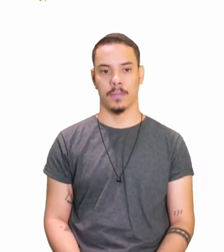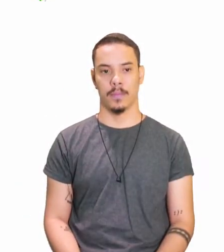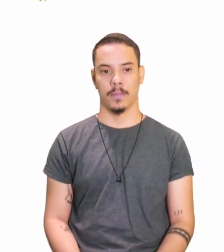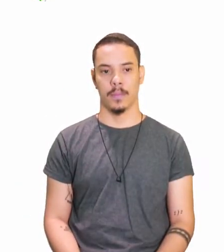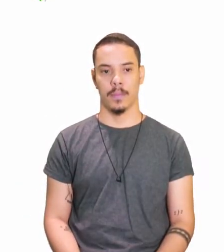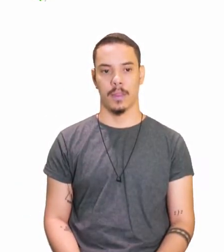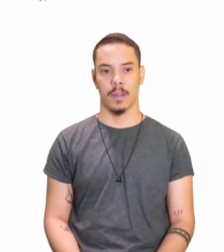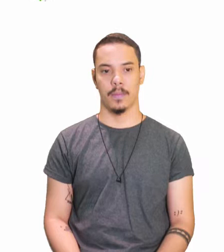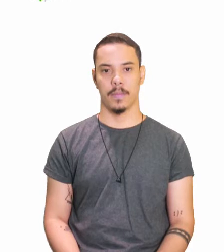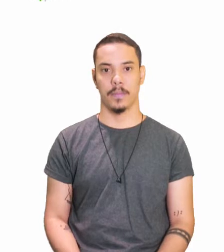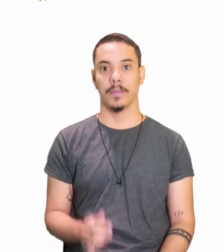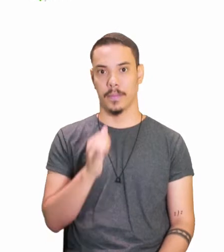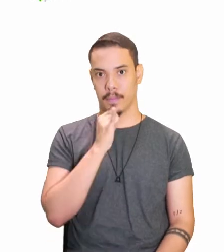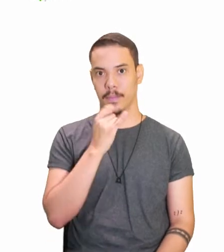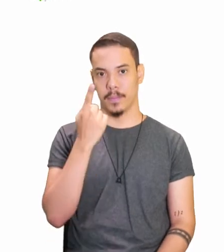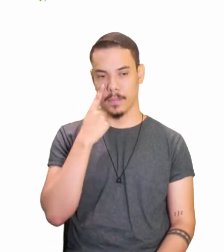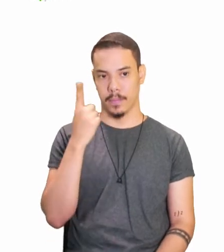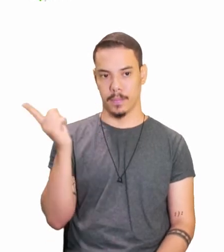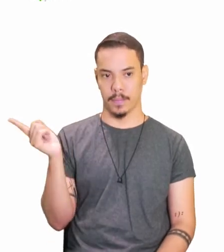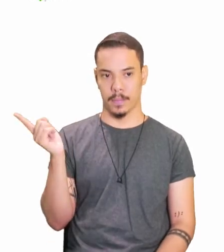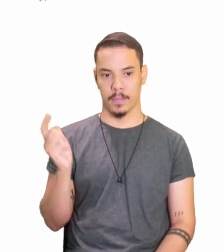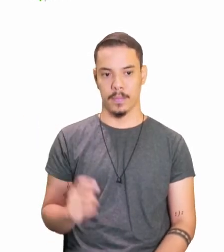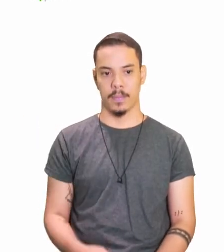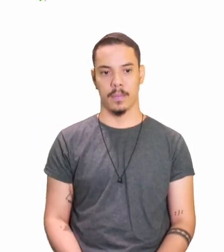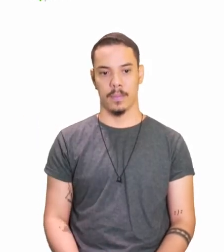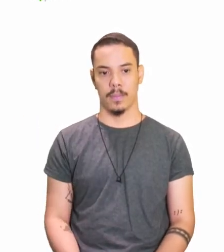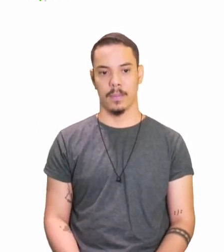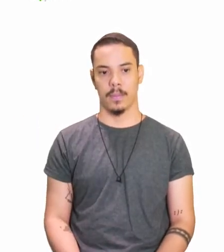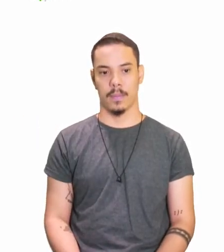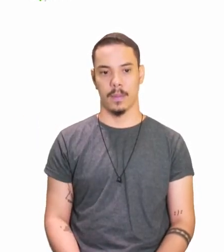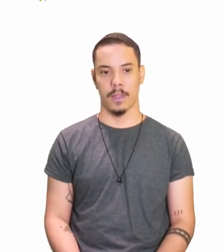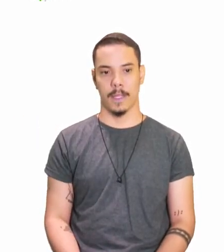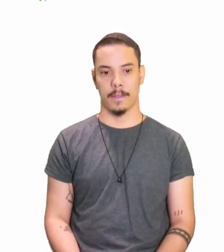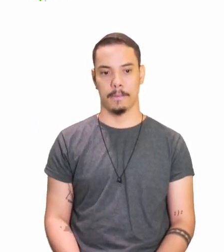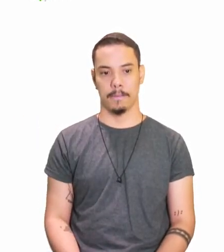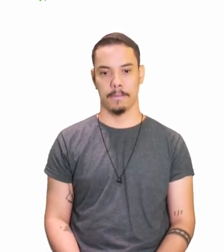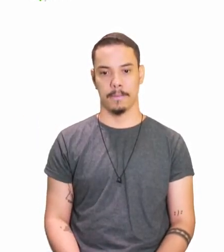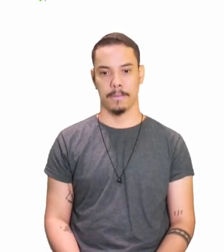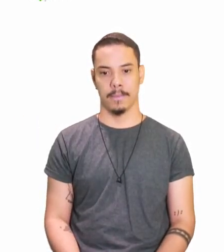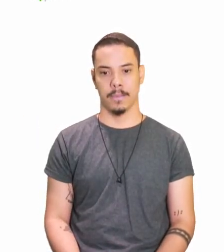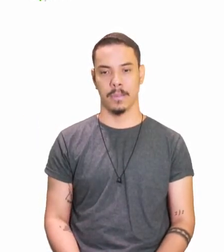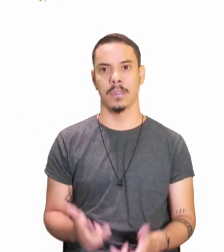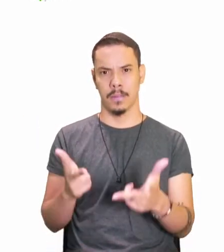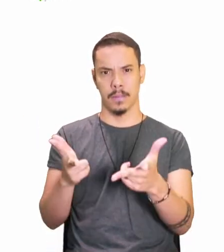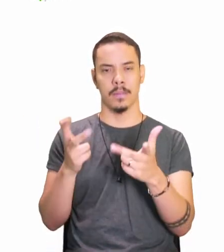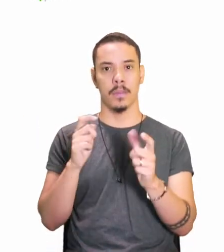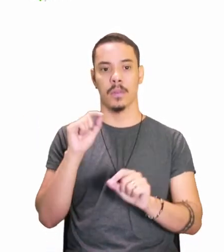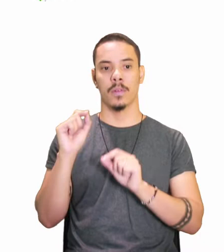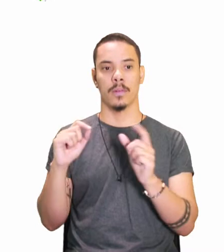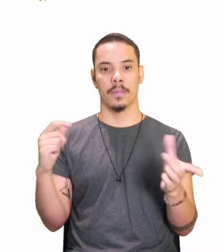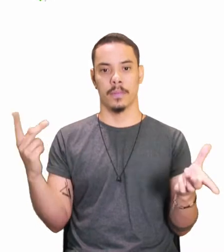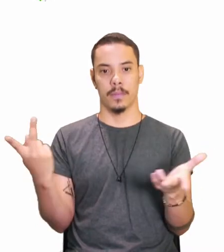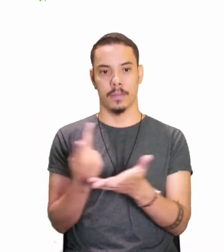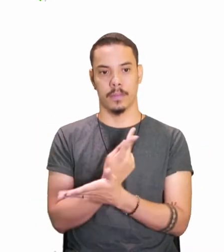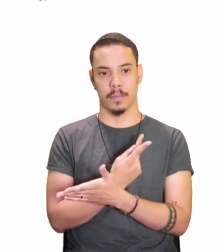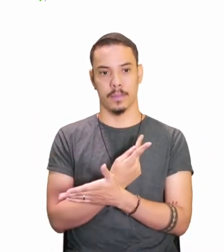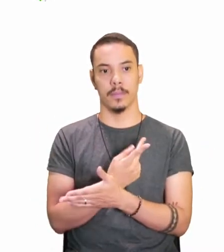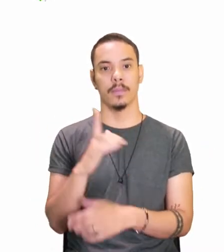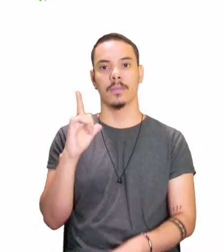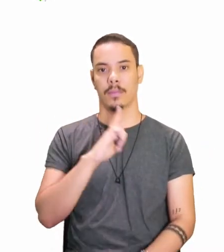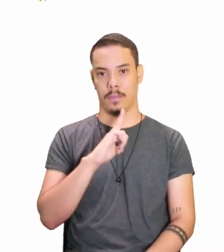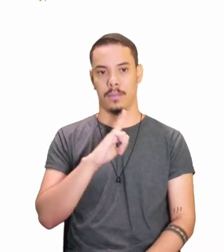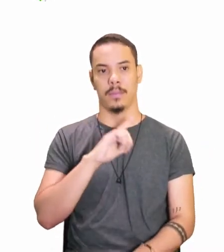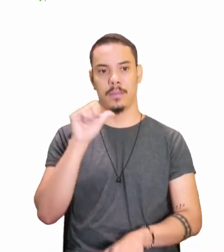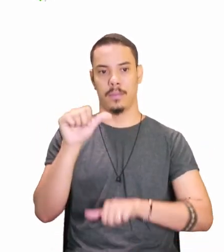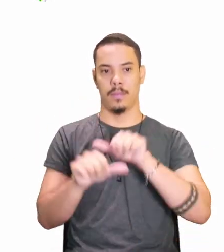Nós medimos, vós medis, eles medem. Então, o aconteceu aqui? Não houve uma